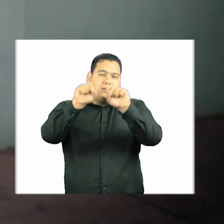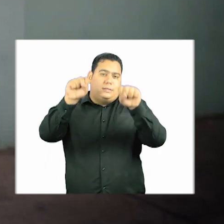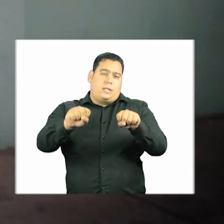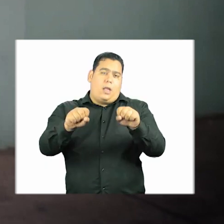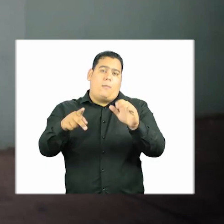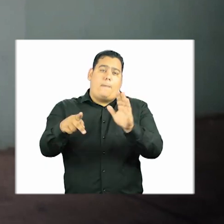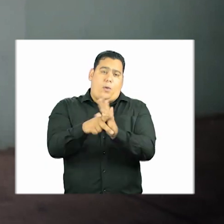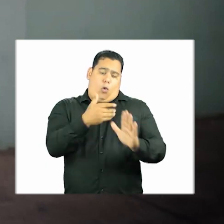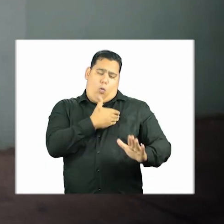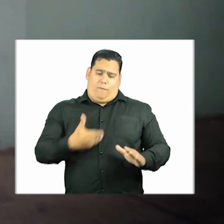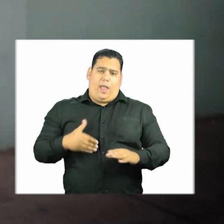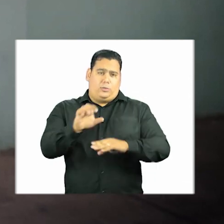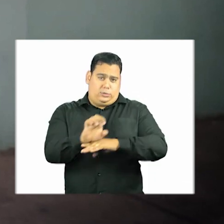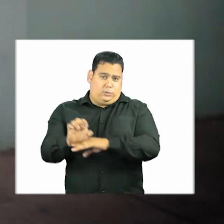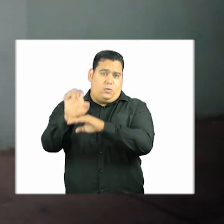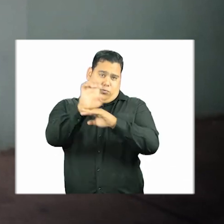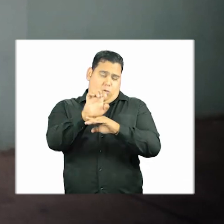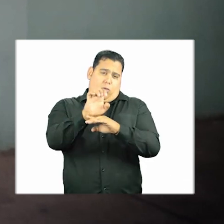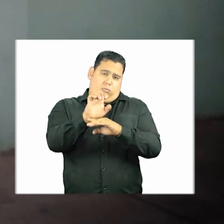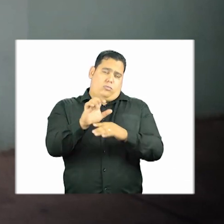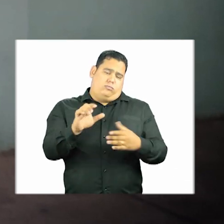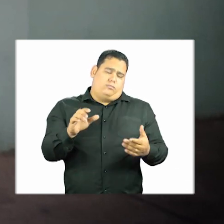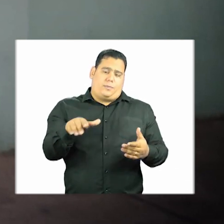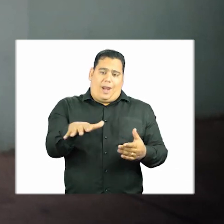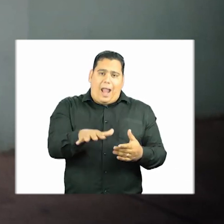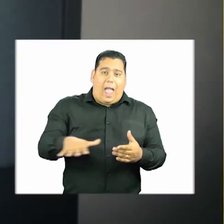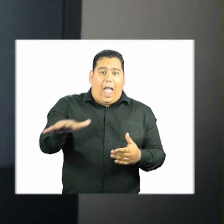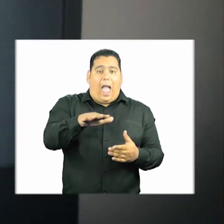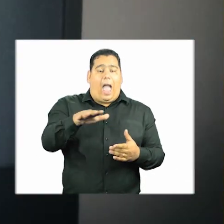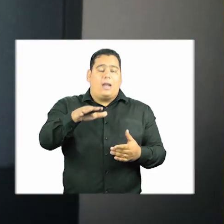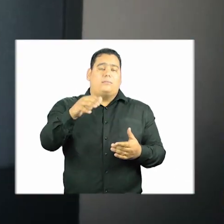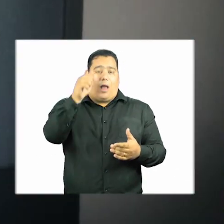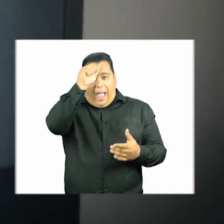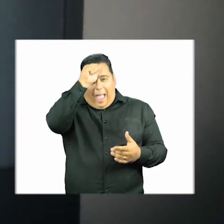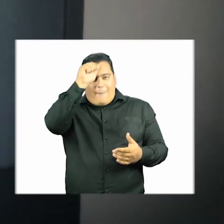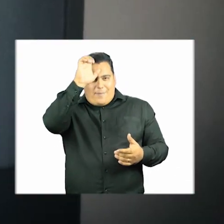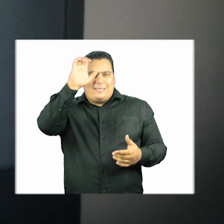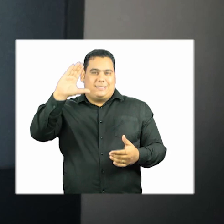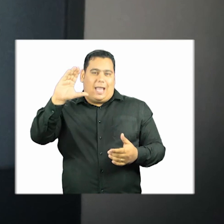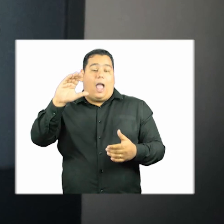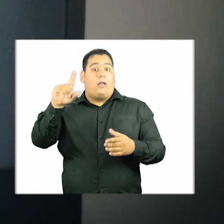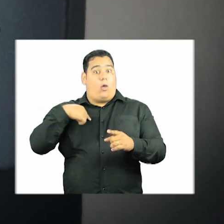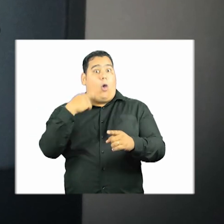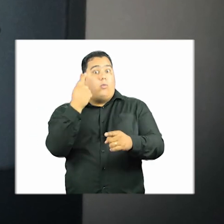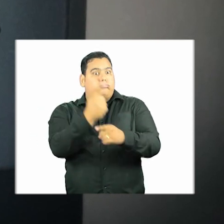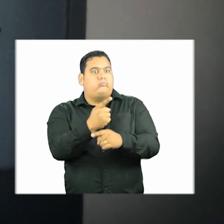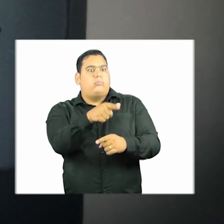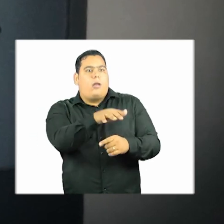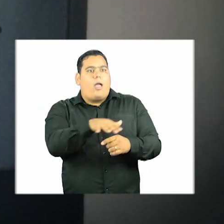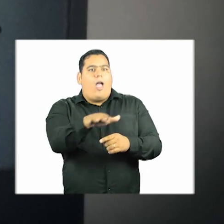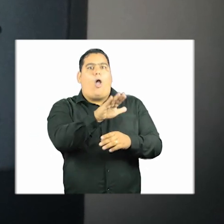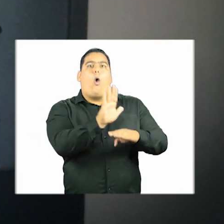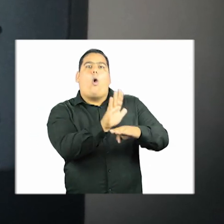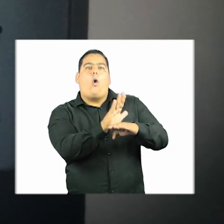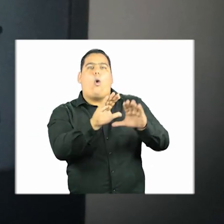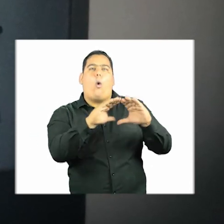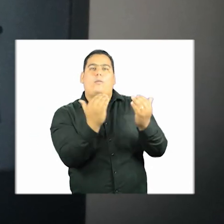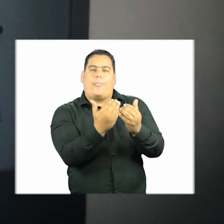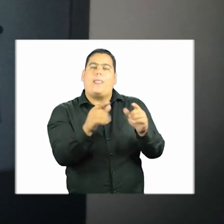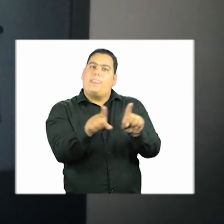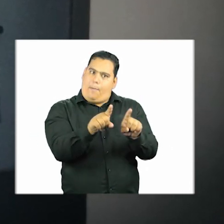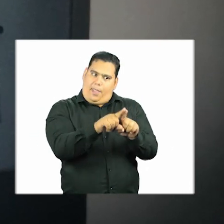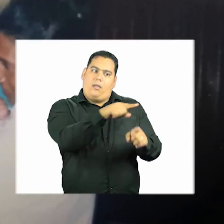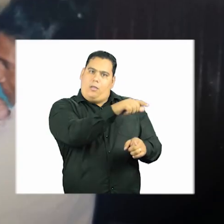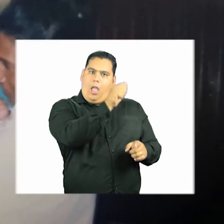sistema do governo estadual, no MOVA, na área da alfabetização, e nessa área encontrei as agentes comunitários, também alfabetizadoras,